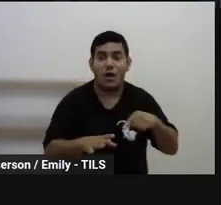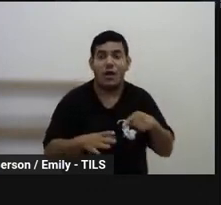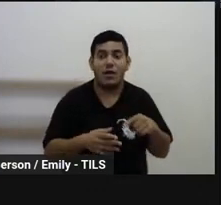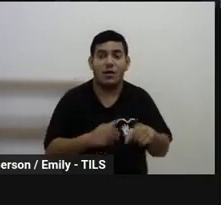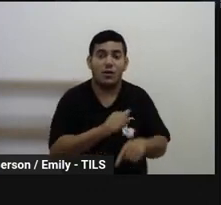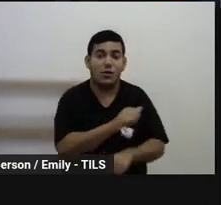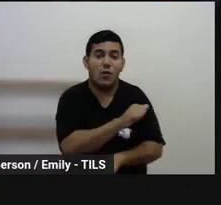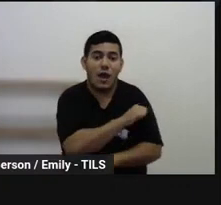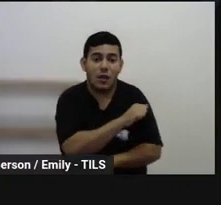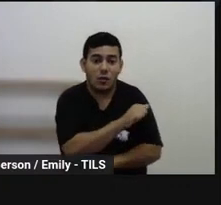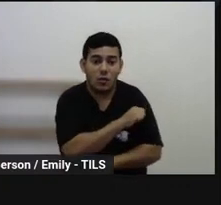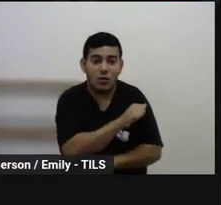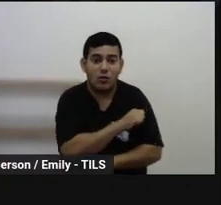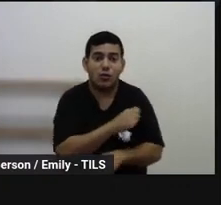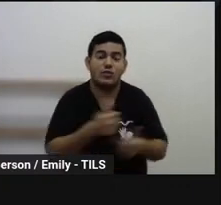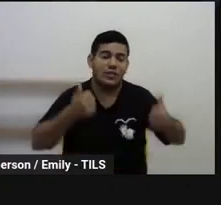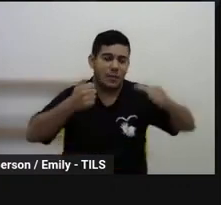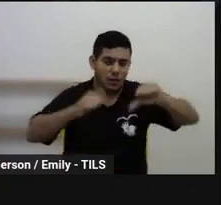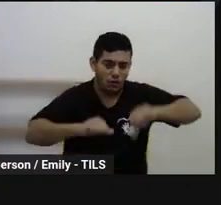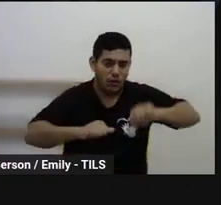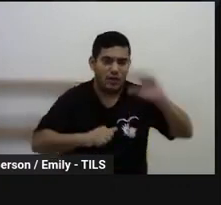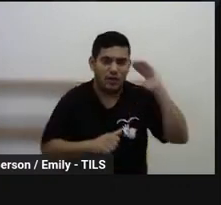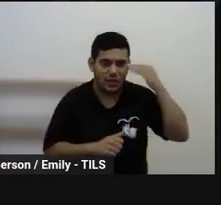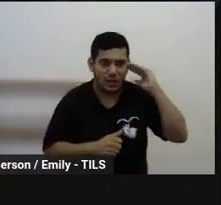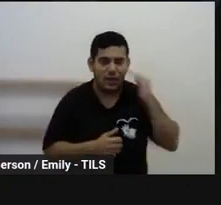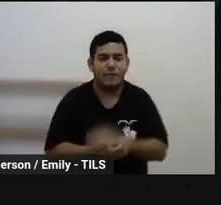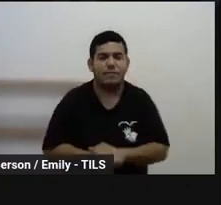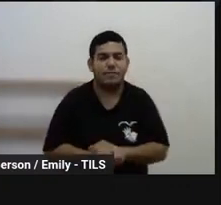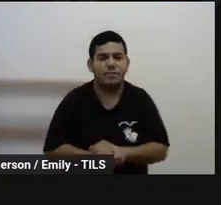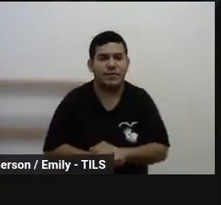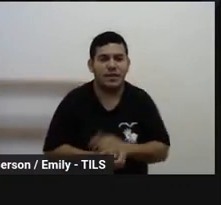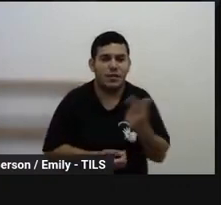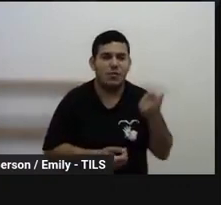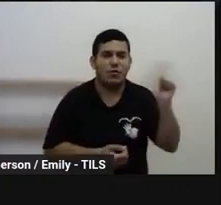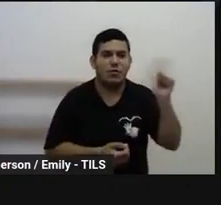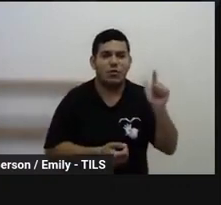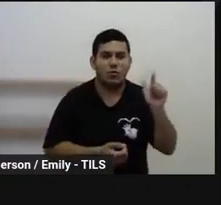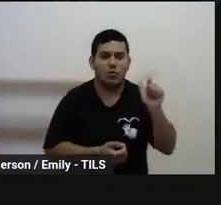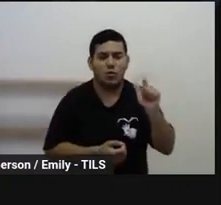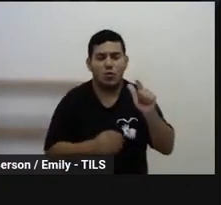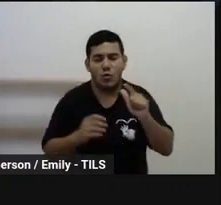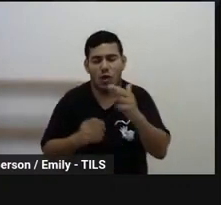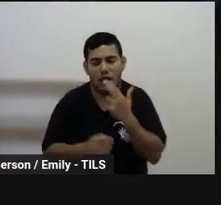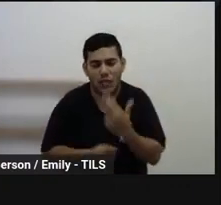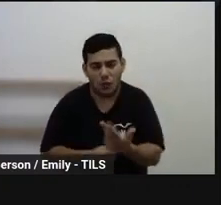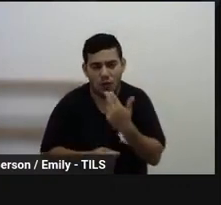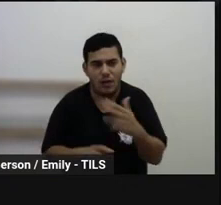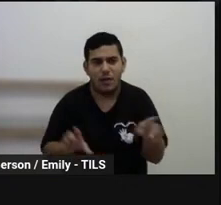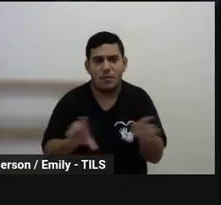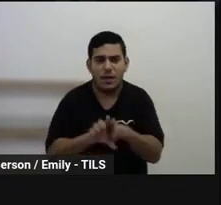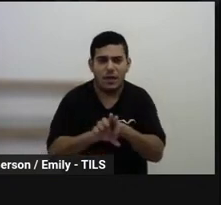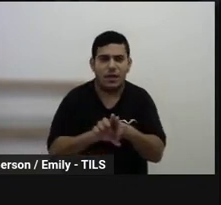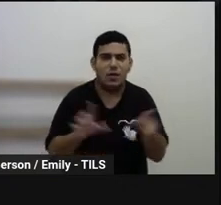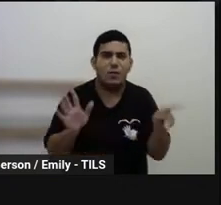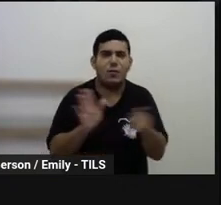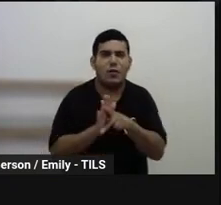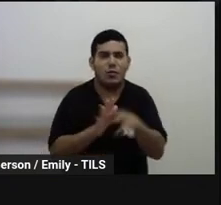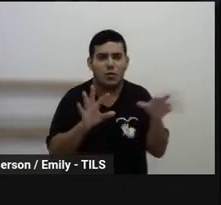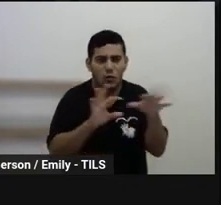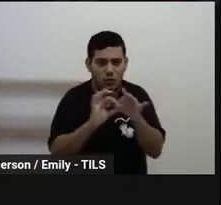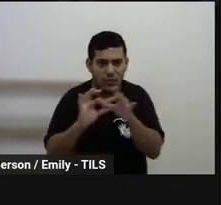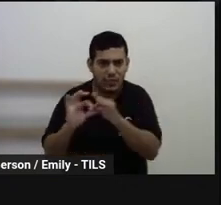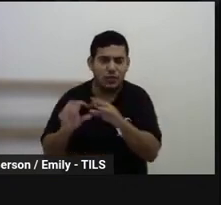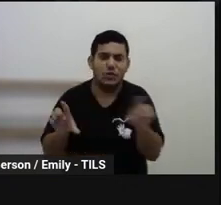não seja prejudicado, né, por estar em um ambiente com outra língua. E a própria questão do contexto, né,